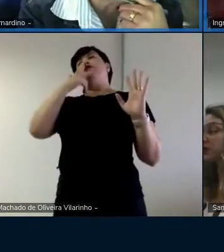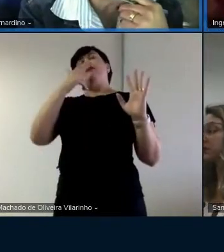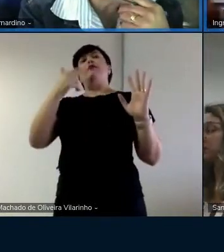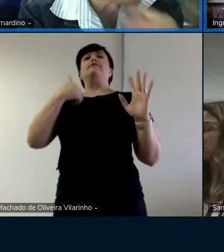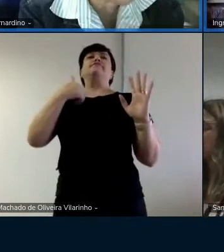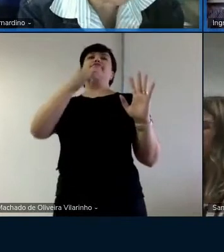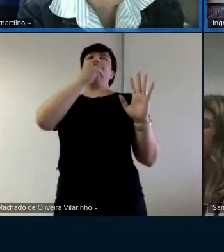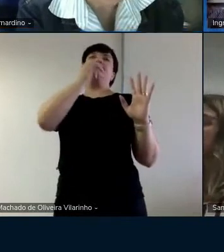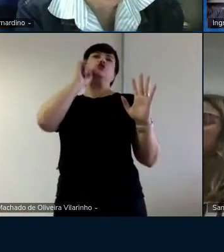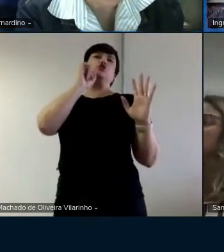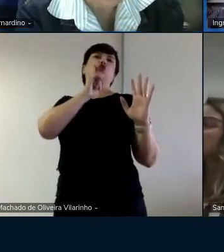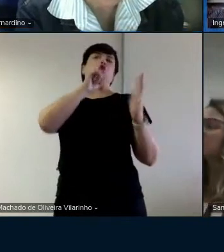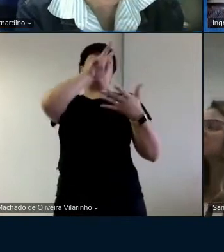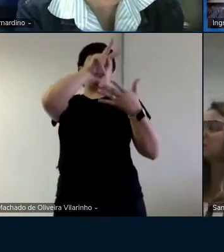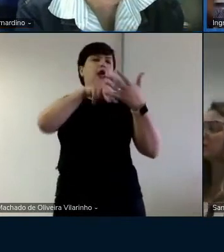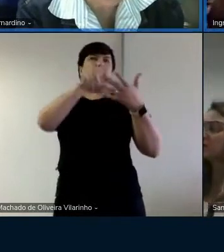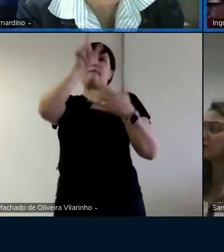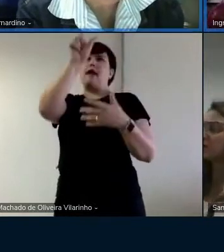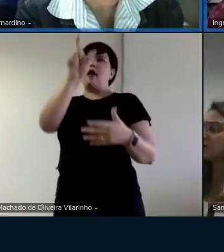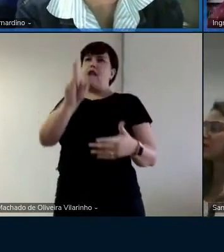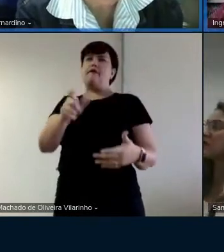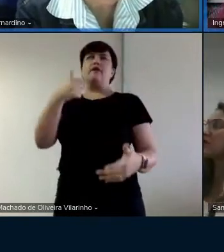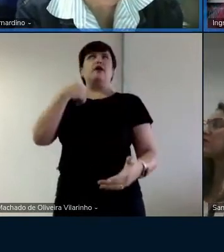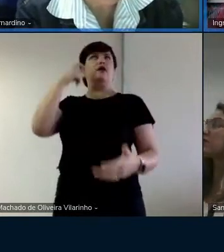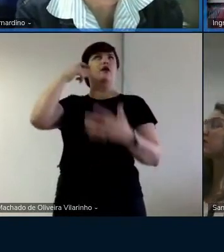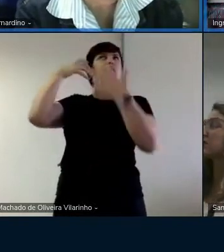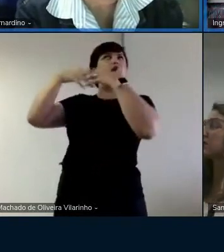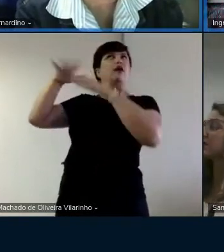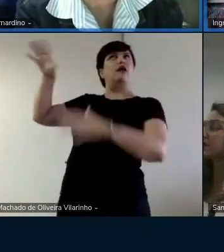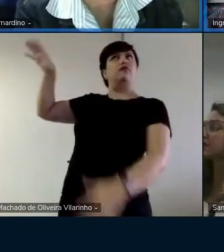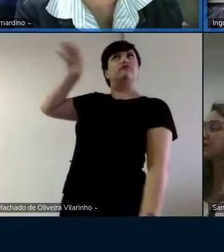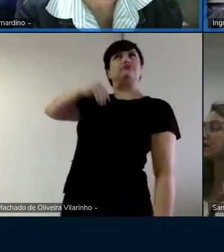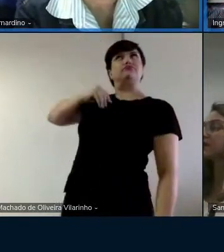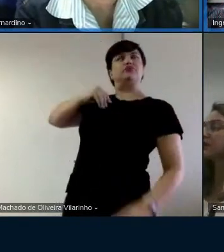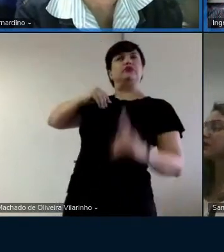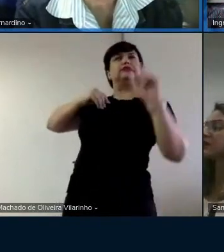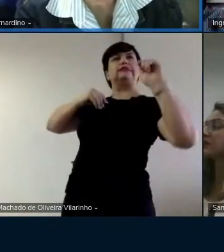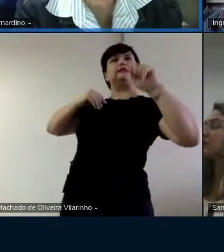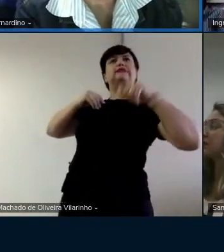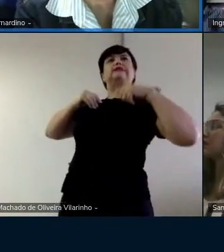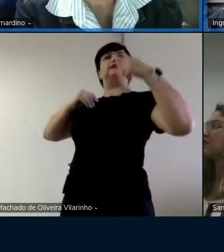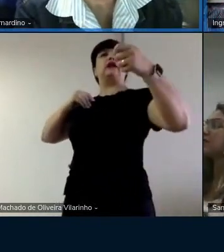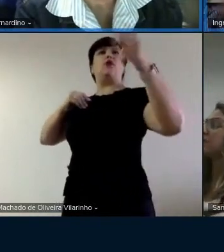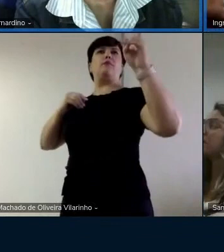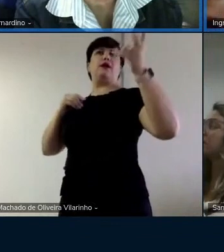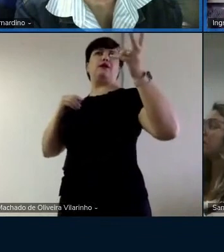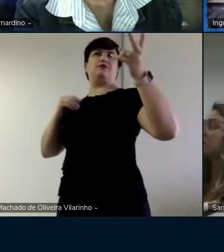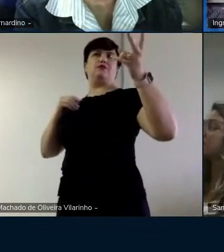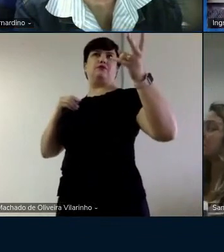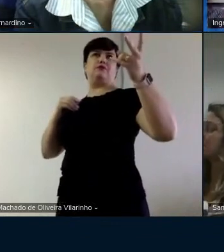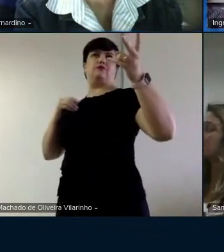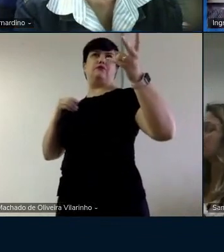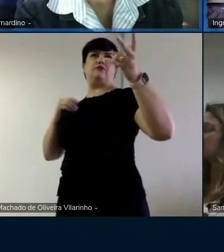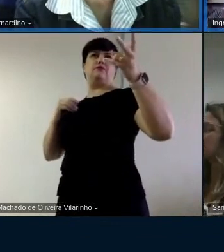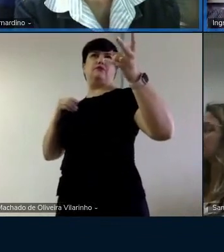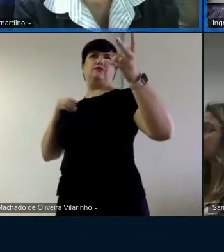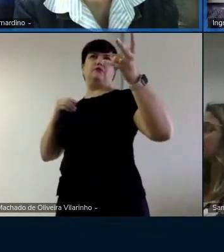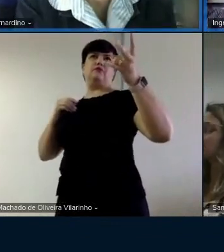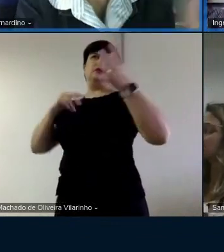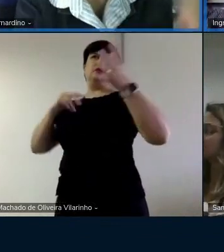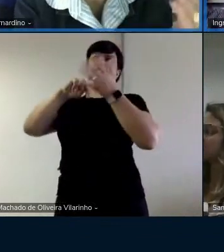às vezes o surdo, quando ele lê essas palavras, ele vai ter na memória dele um sinal que representa esses